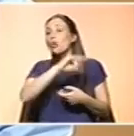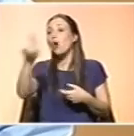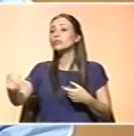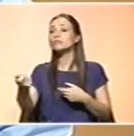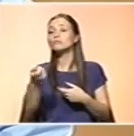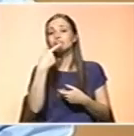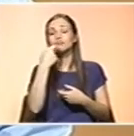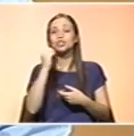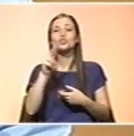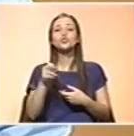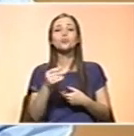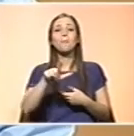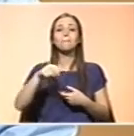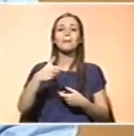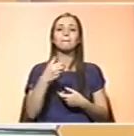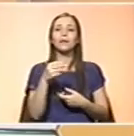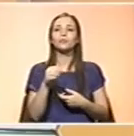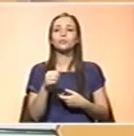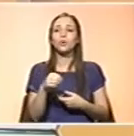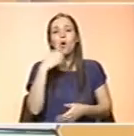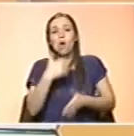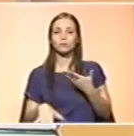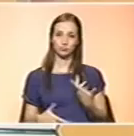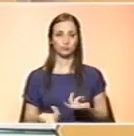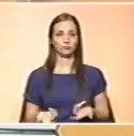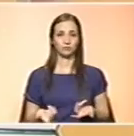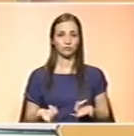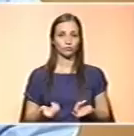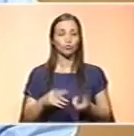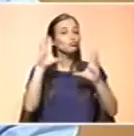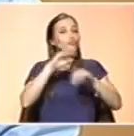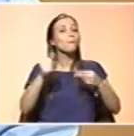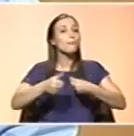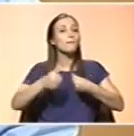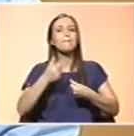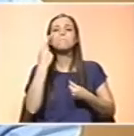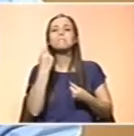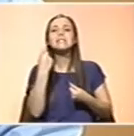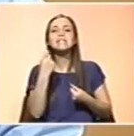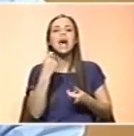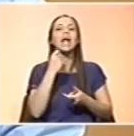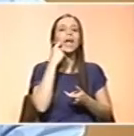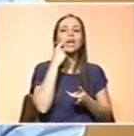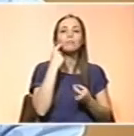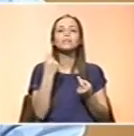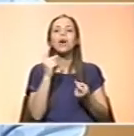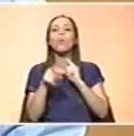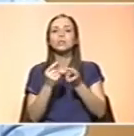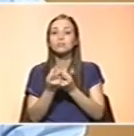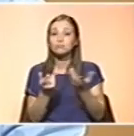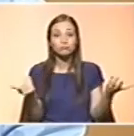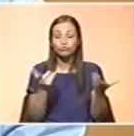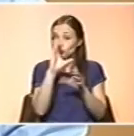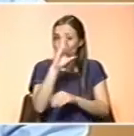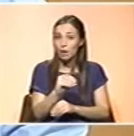às cegas, não sabendo muito bem quem é que precisa do quê. Podemos, claro, usar